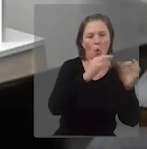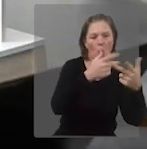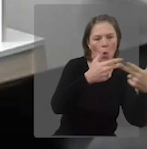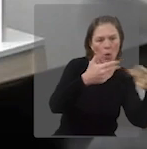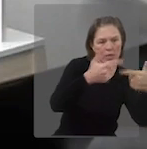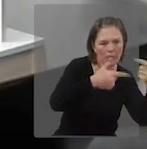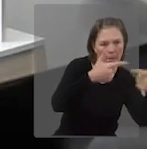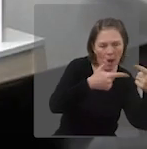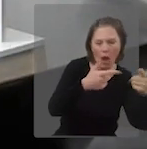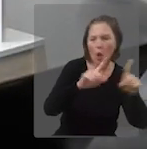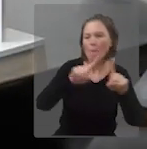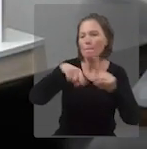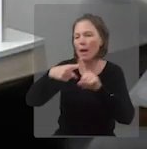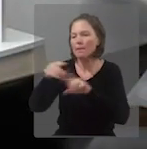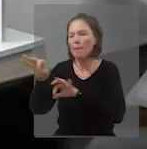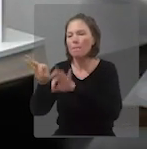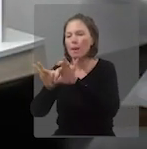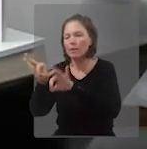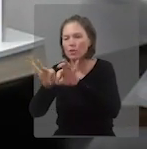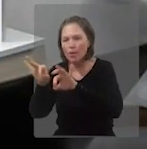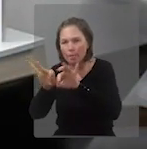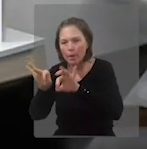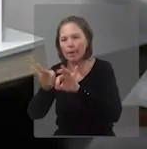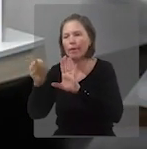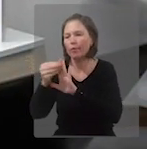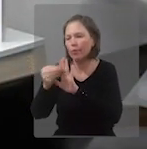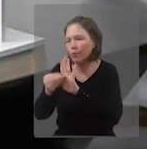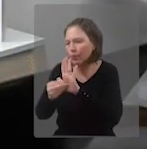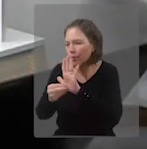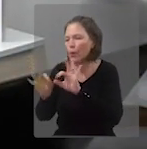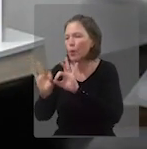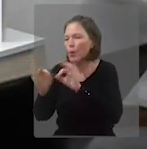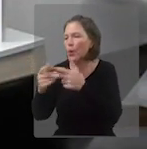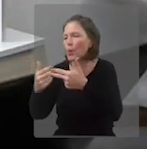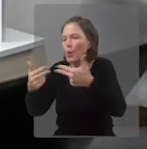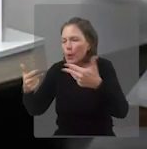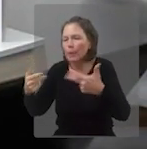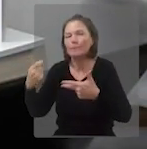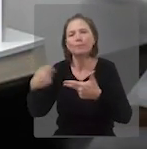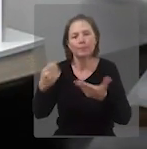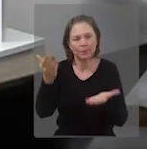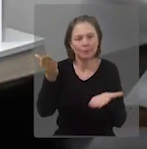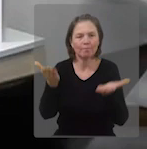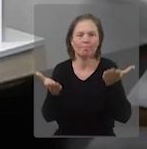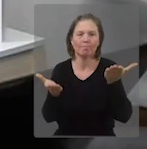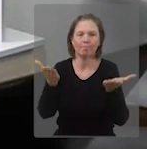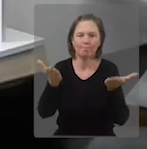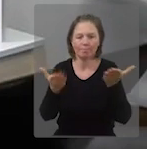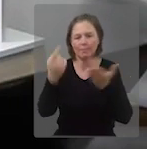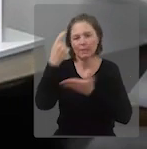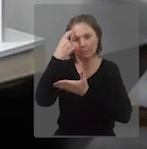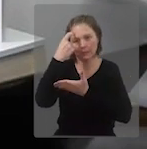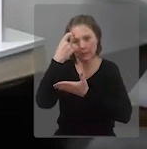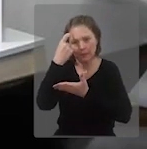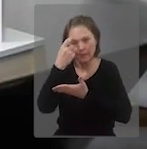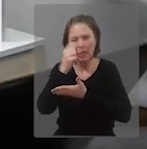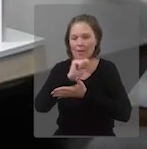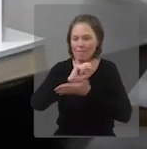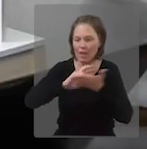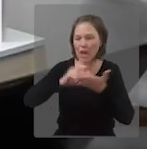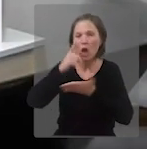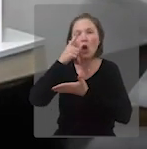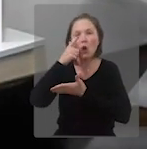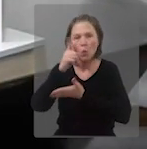aspecto do tempo também é. Então, é necessário encontrar alguma forma, os gestores aí vão ter que pensar nisso aí para que possam